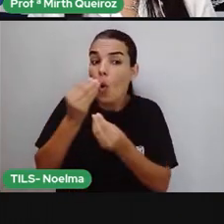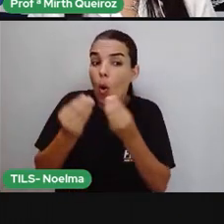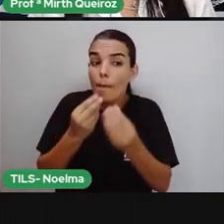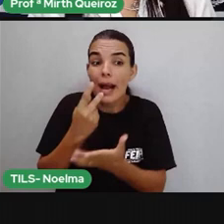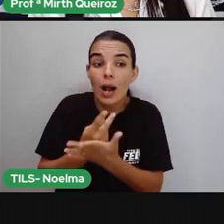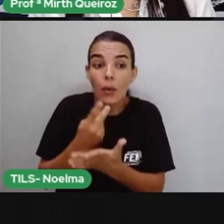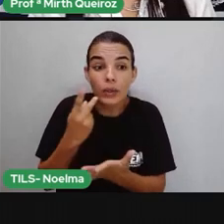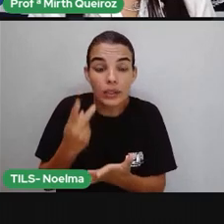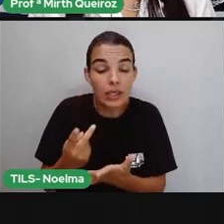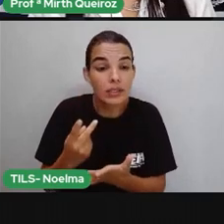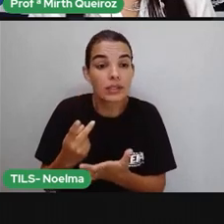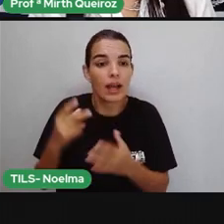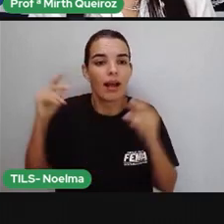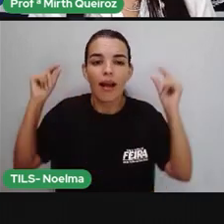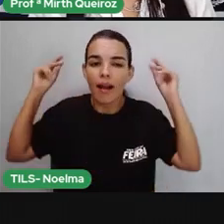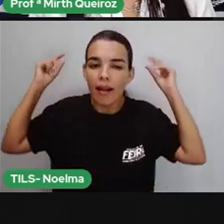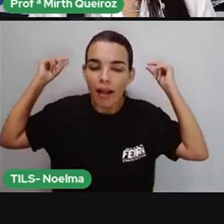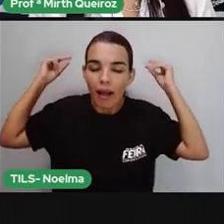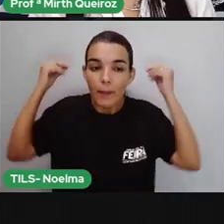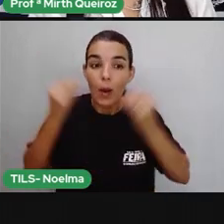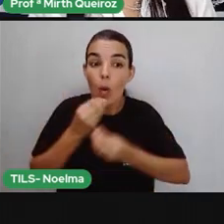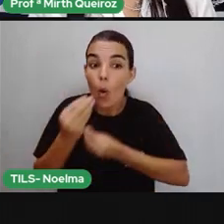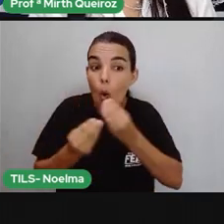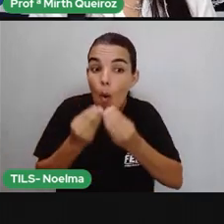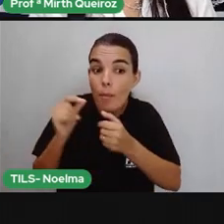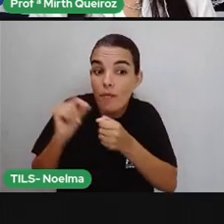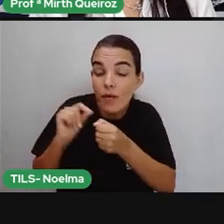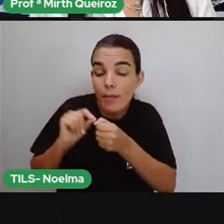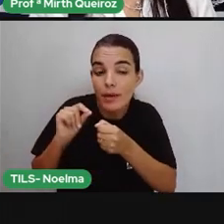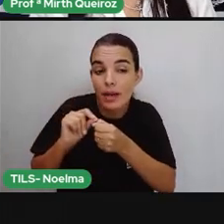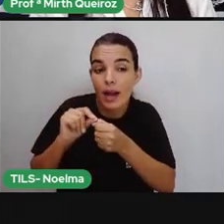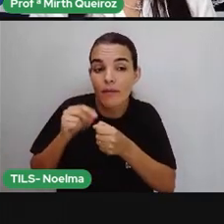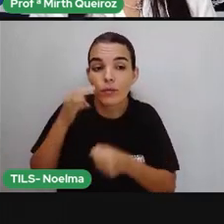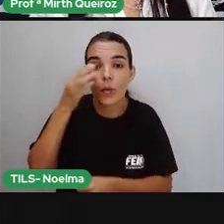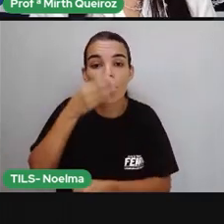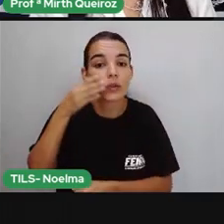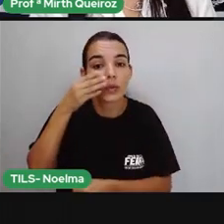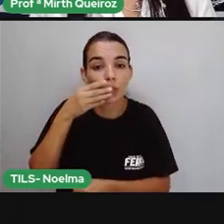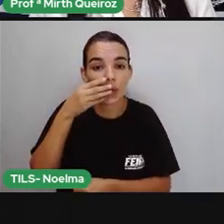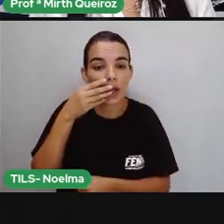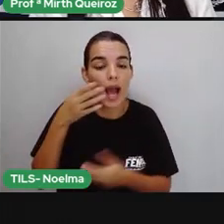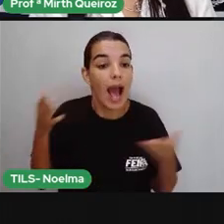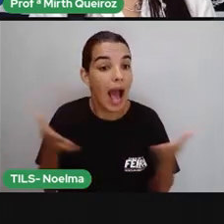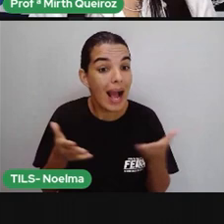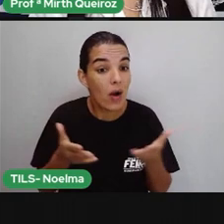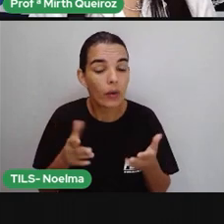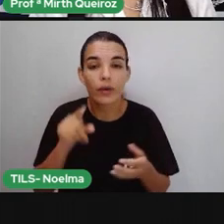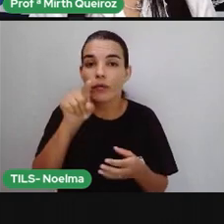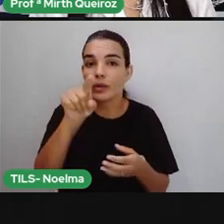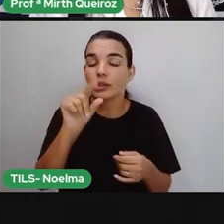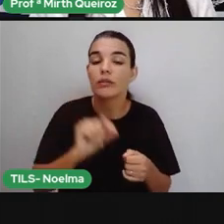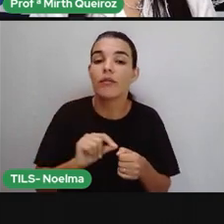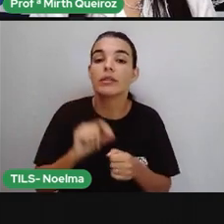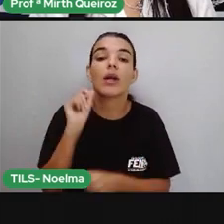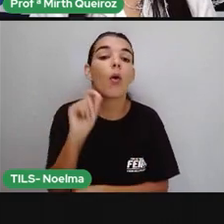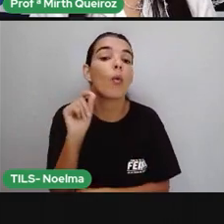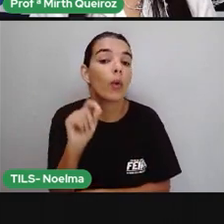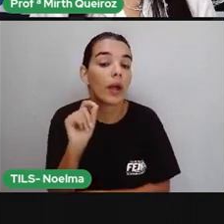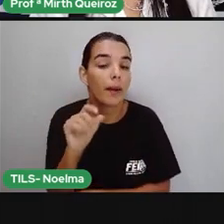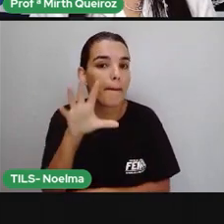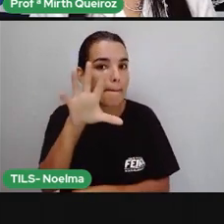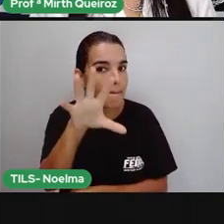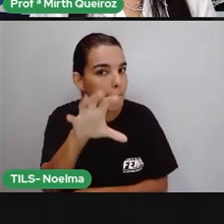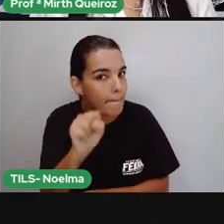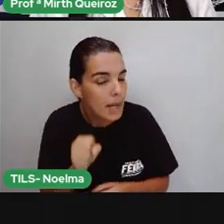o processo de produção do açúcar. E agora, o que vocês vão fazer? Agora, vocês vão pegar o